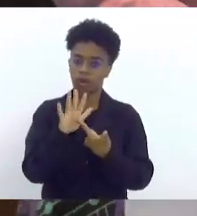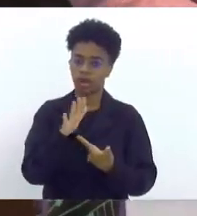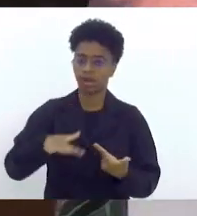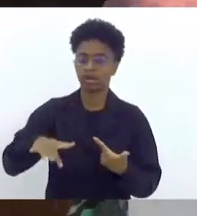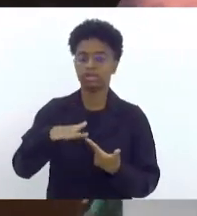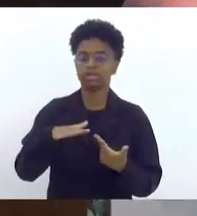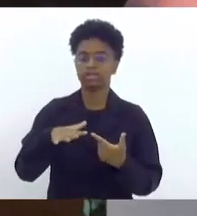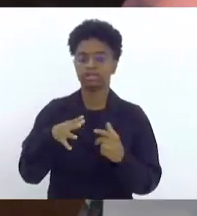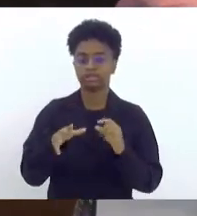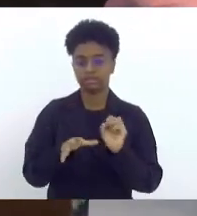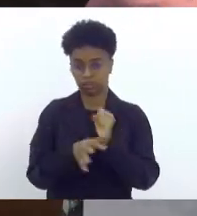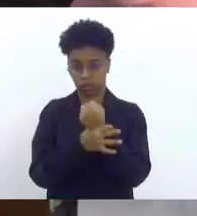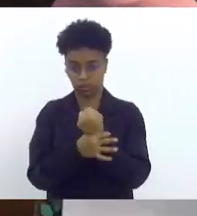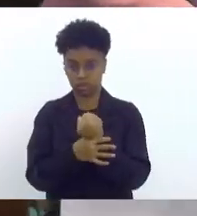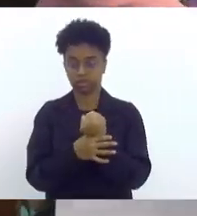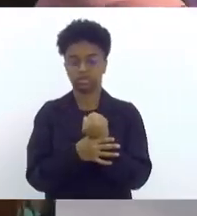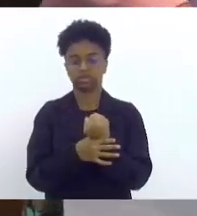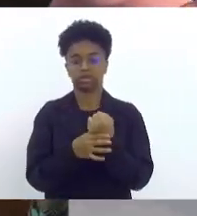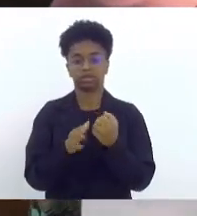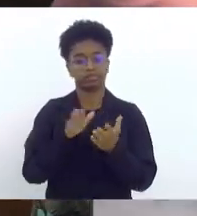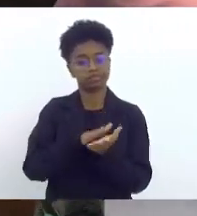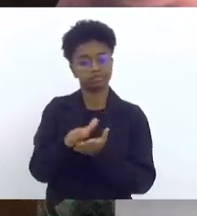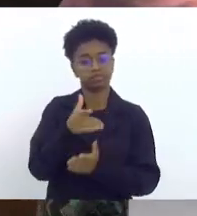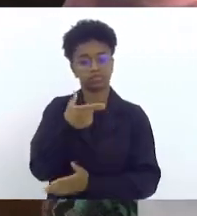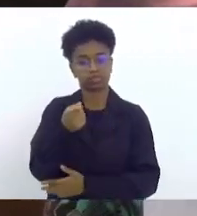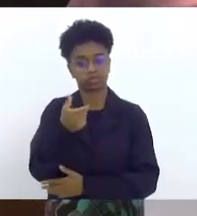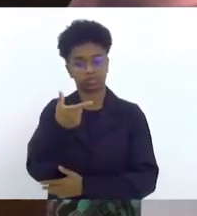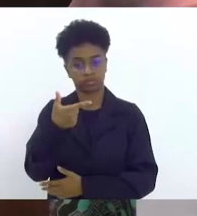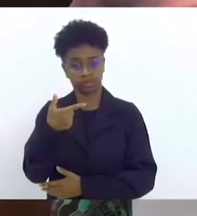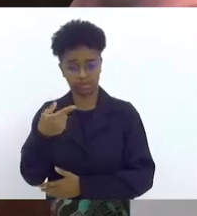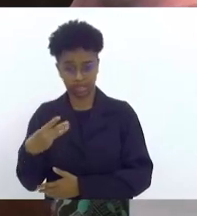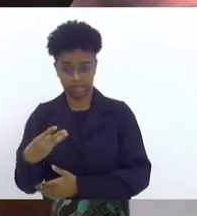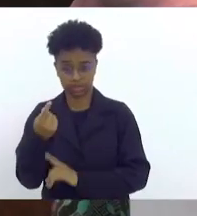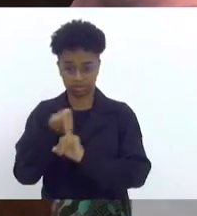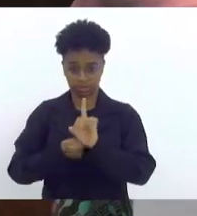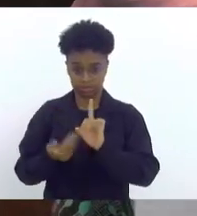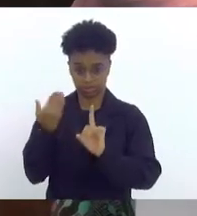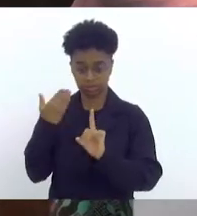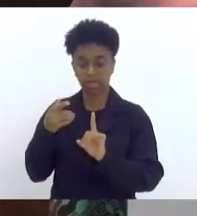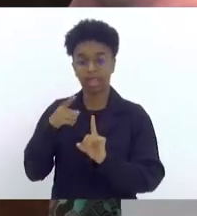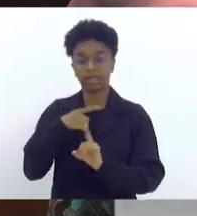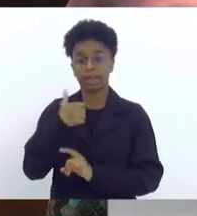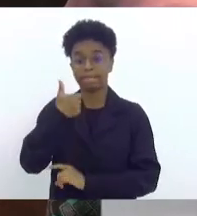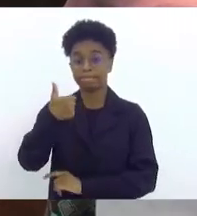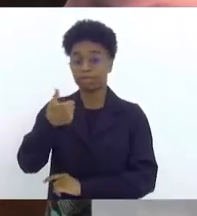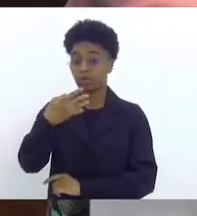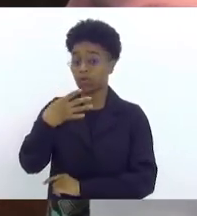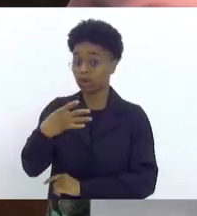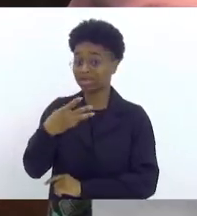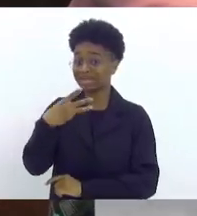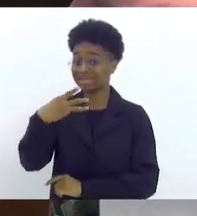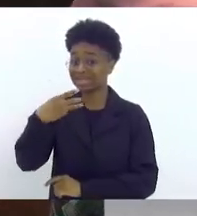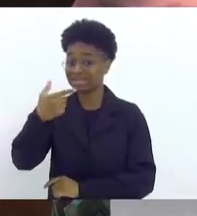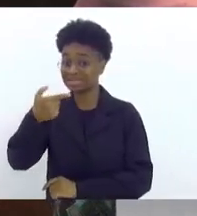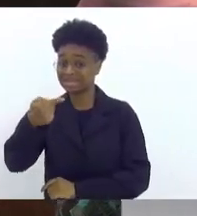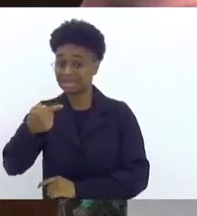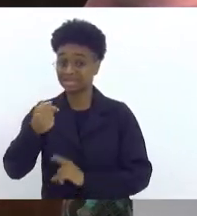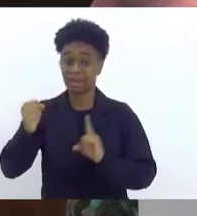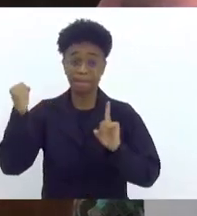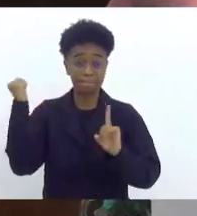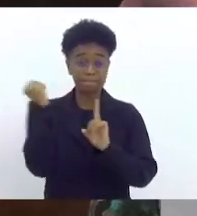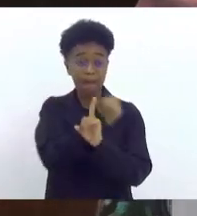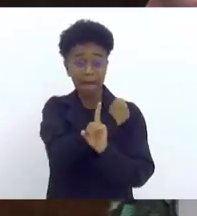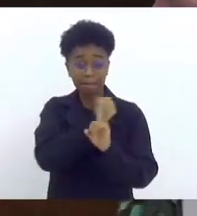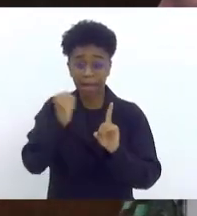publicado em 2023 e no mês passado, nós tivemos 1.437 feminicídios